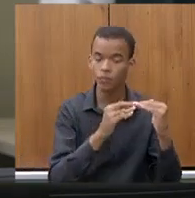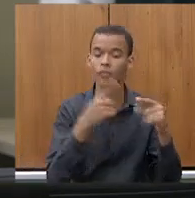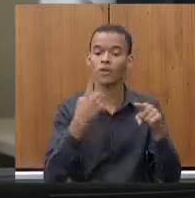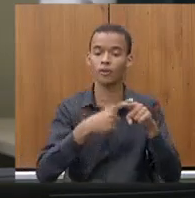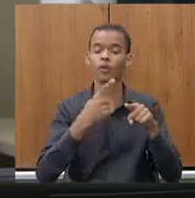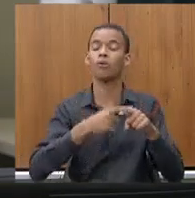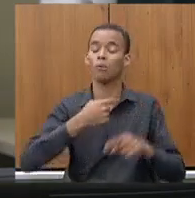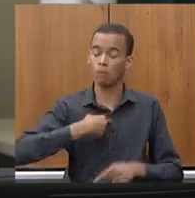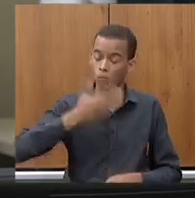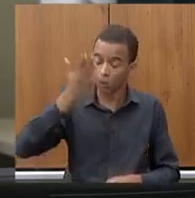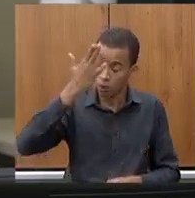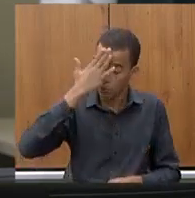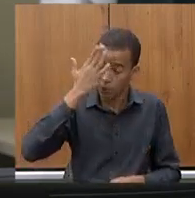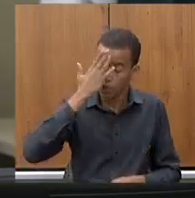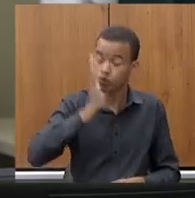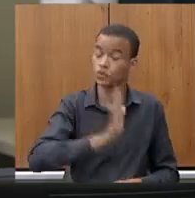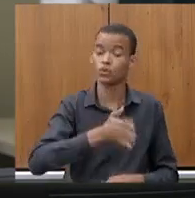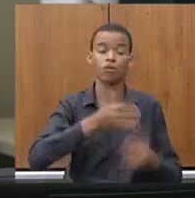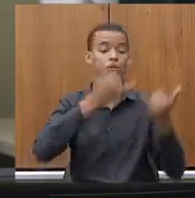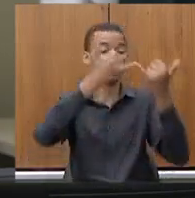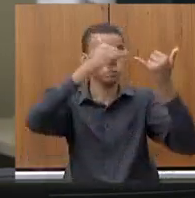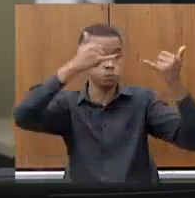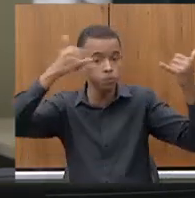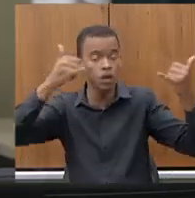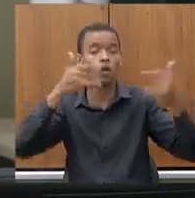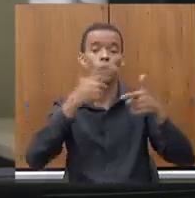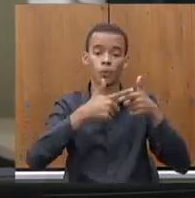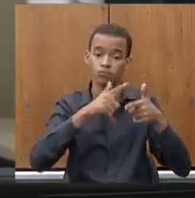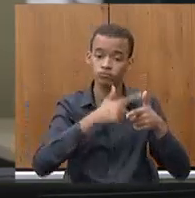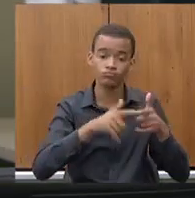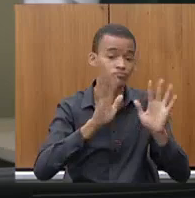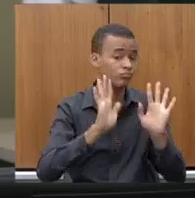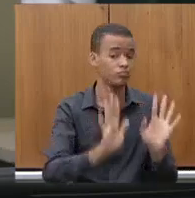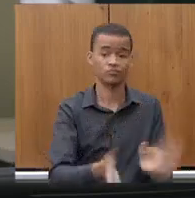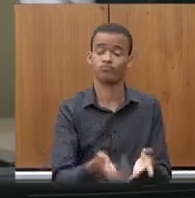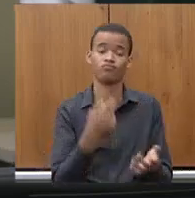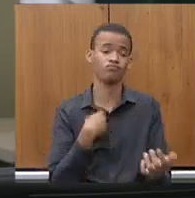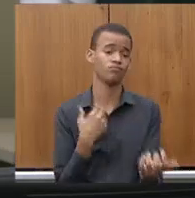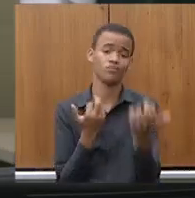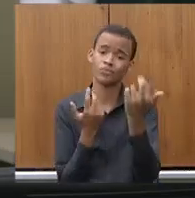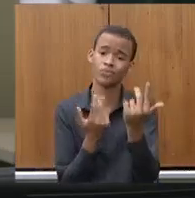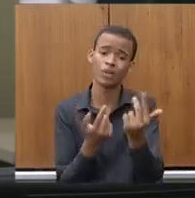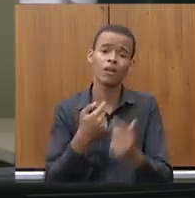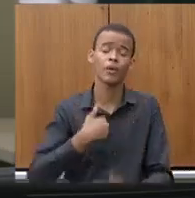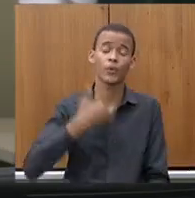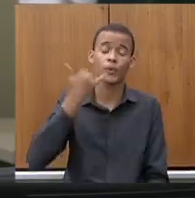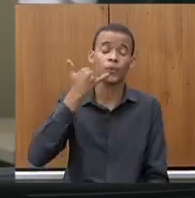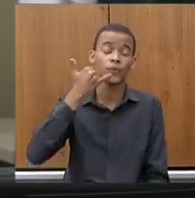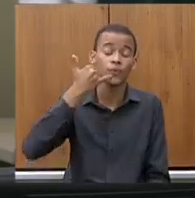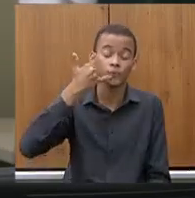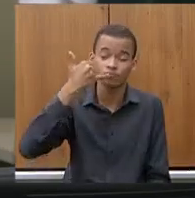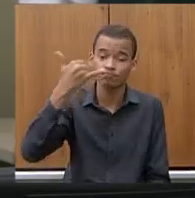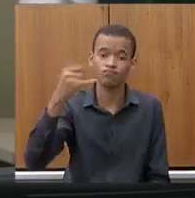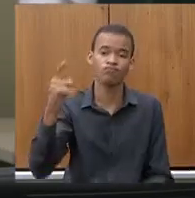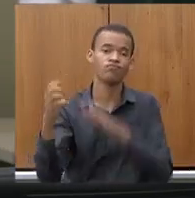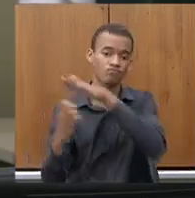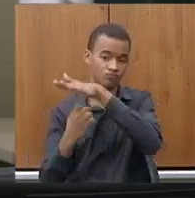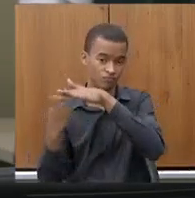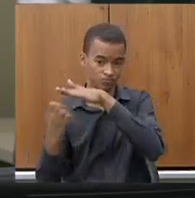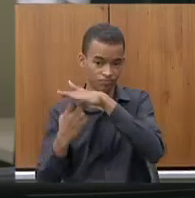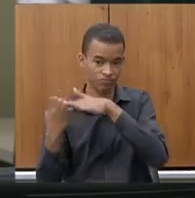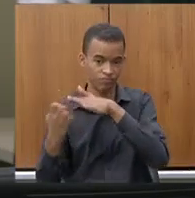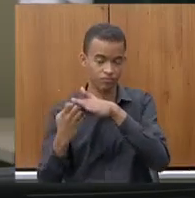falta de energia elétrica, também. E eu já liguei para a CEMIG e fui muito bem atendido e não me identifiquei como